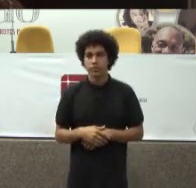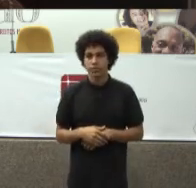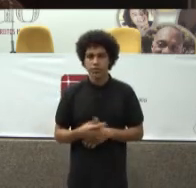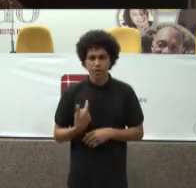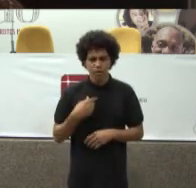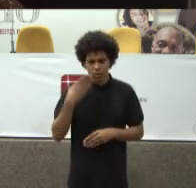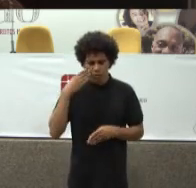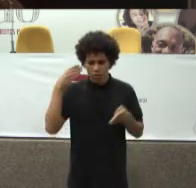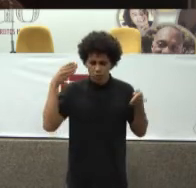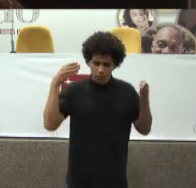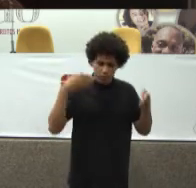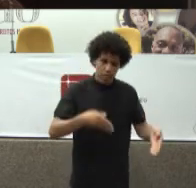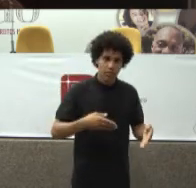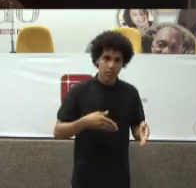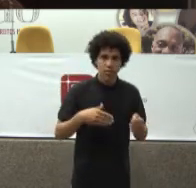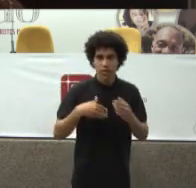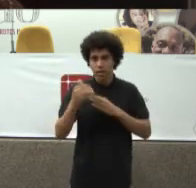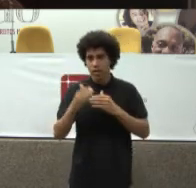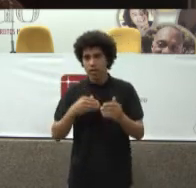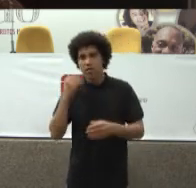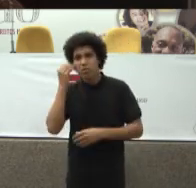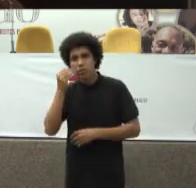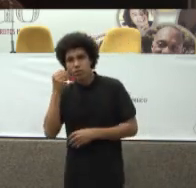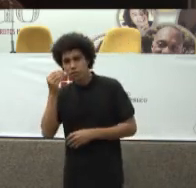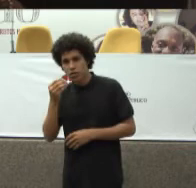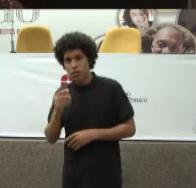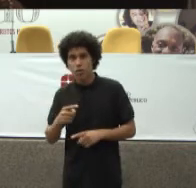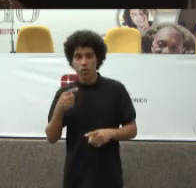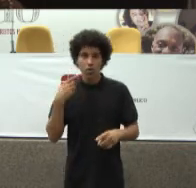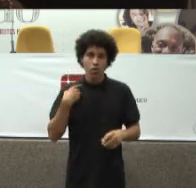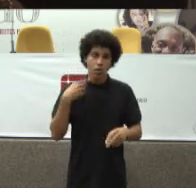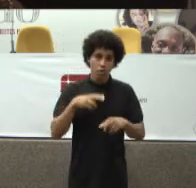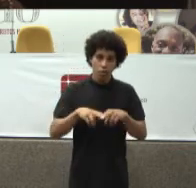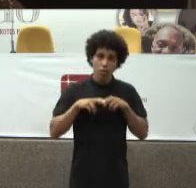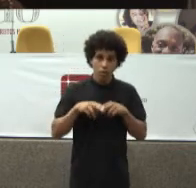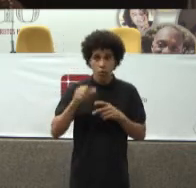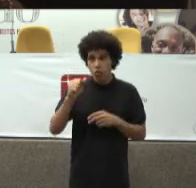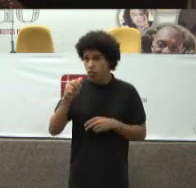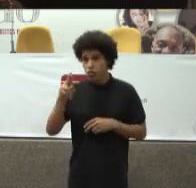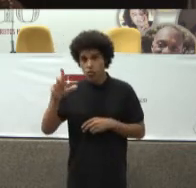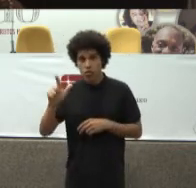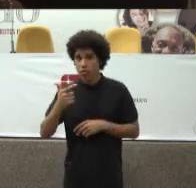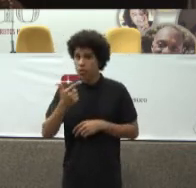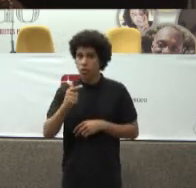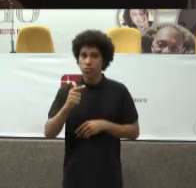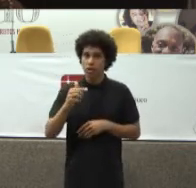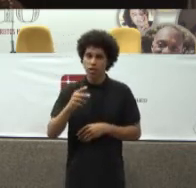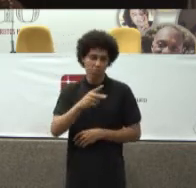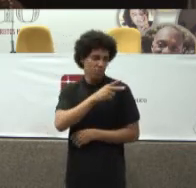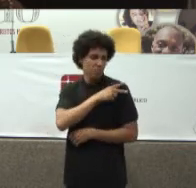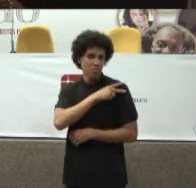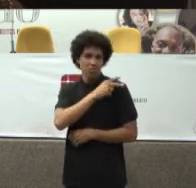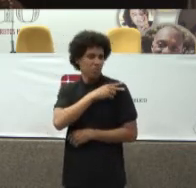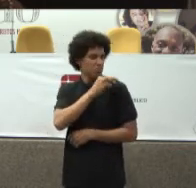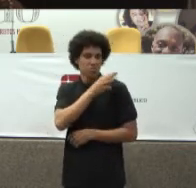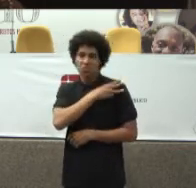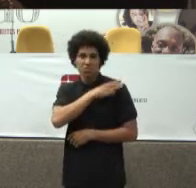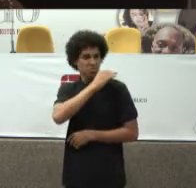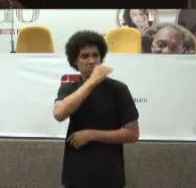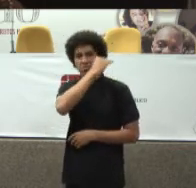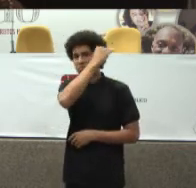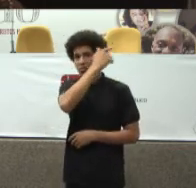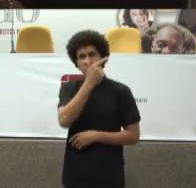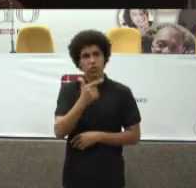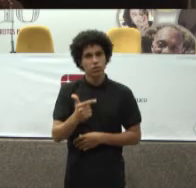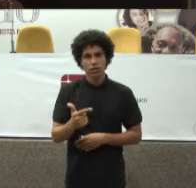E as competências Não é Porque o SUS Não tem hierarquia Federal Não manda no